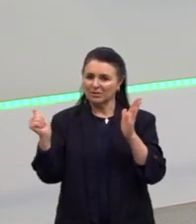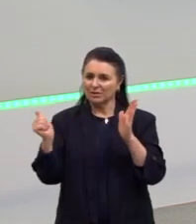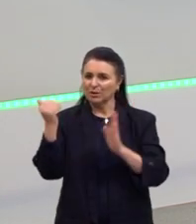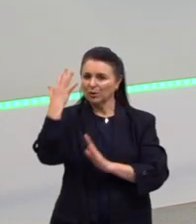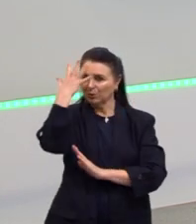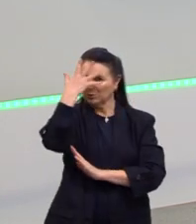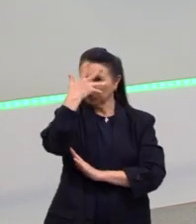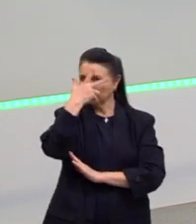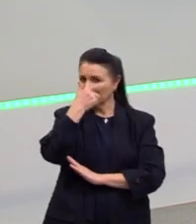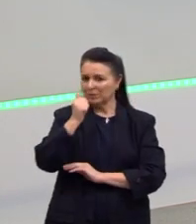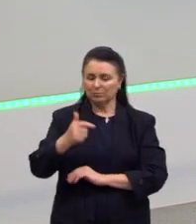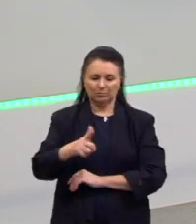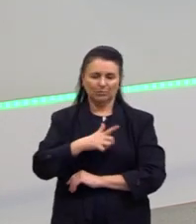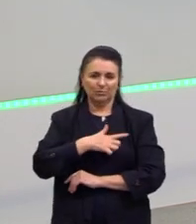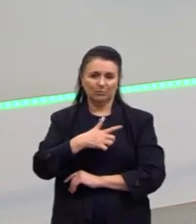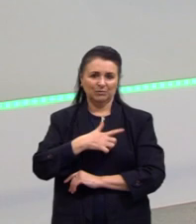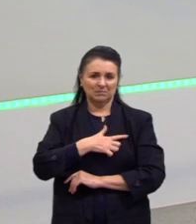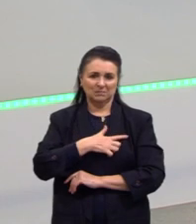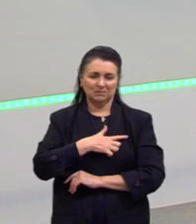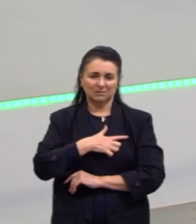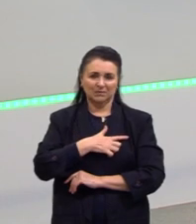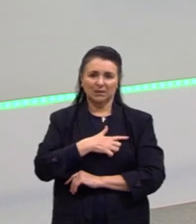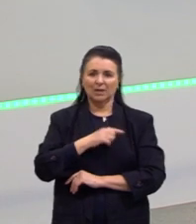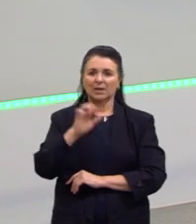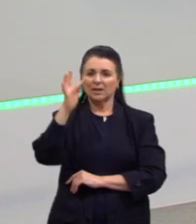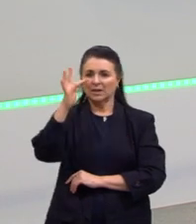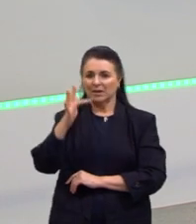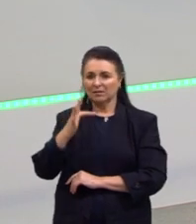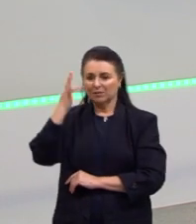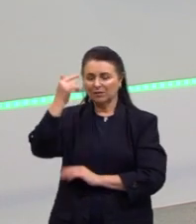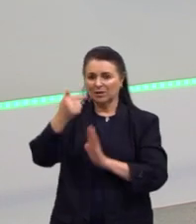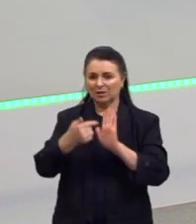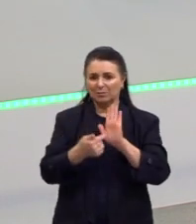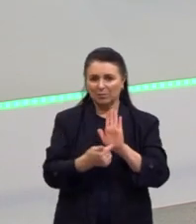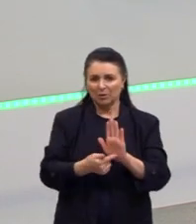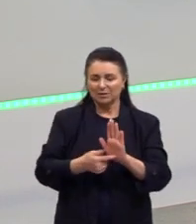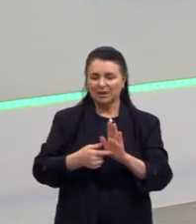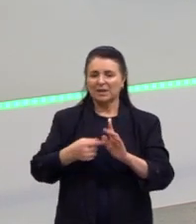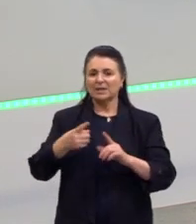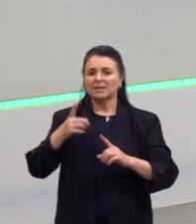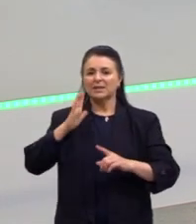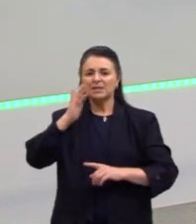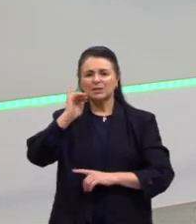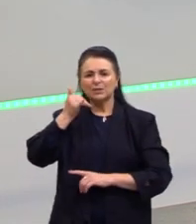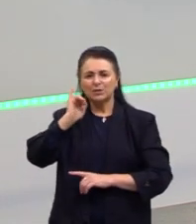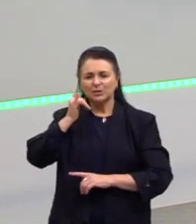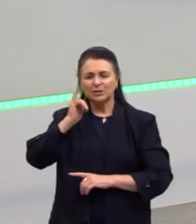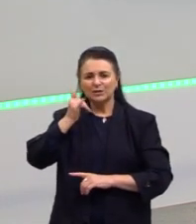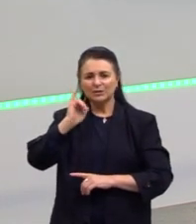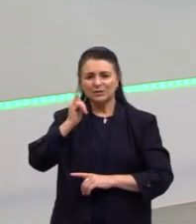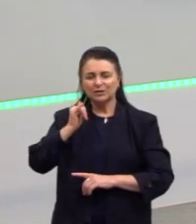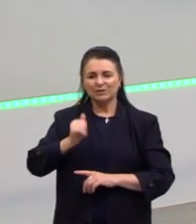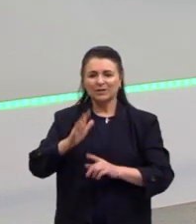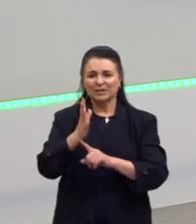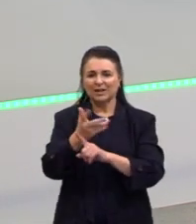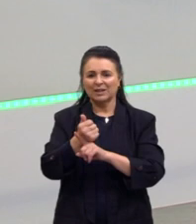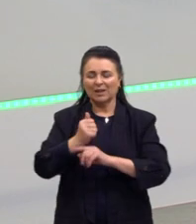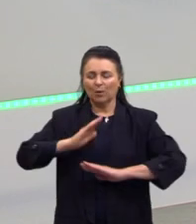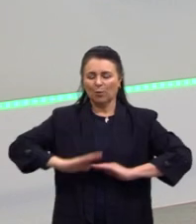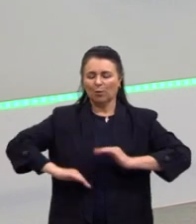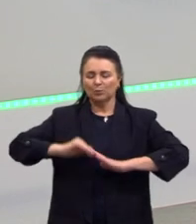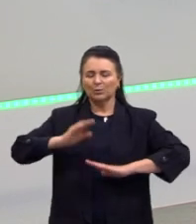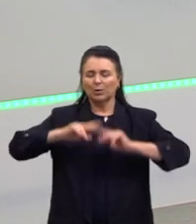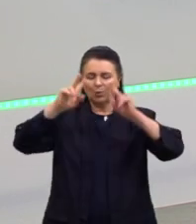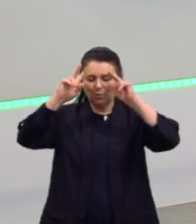do belo, do feio, do belo, do que a filosofia nos traz e nos discute sobre a arte, sobre essa construção humana